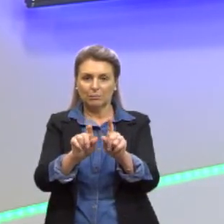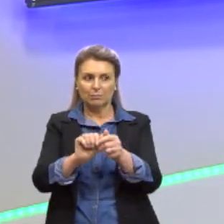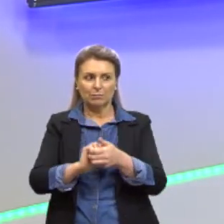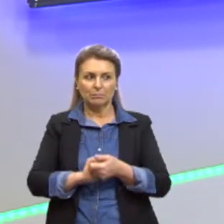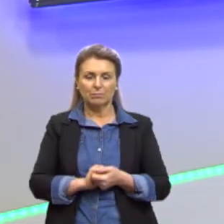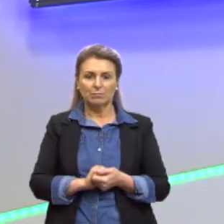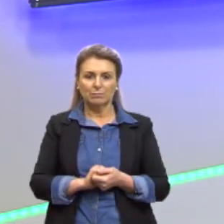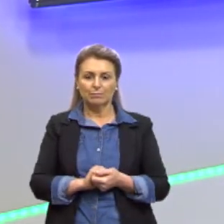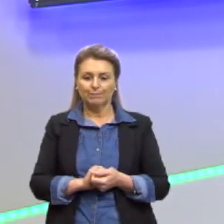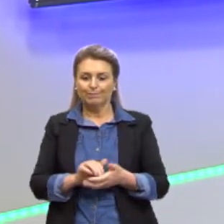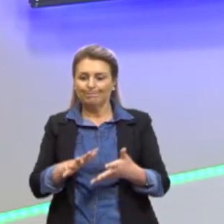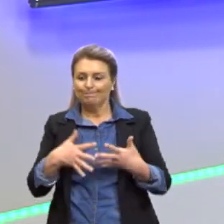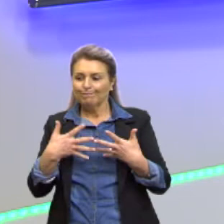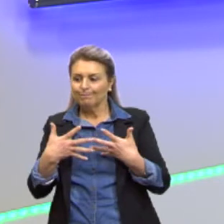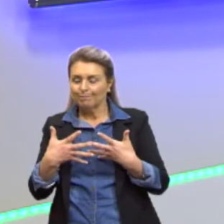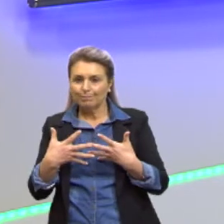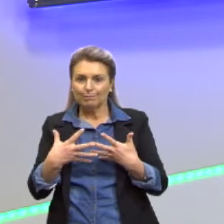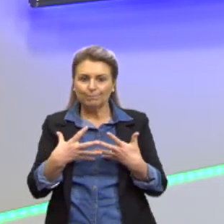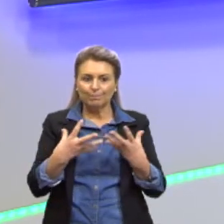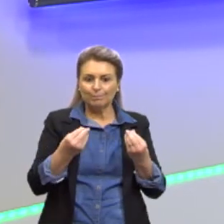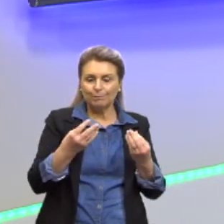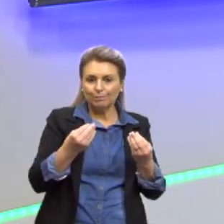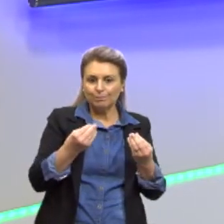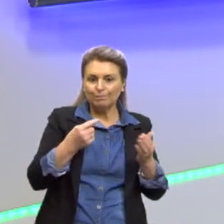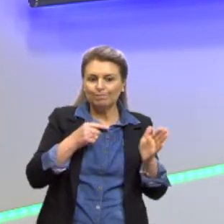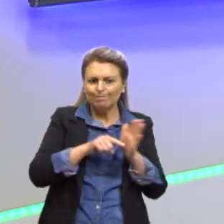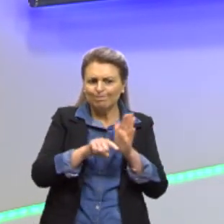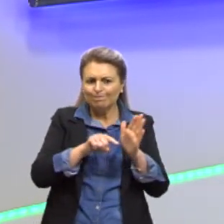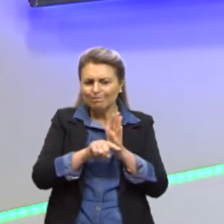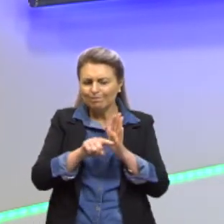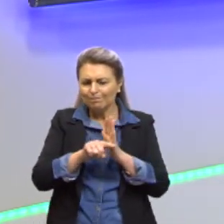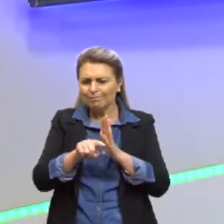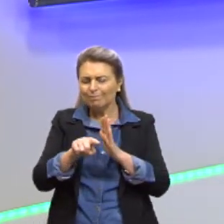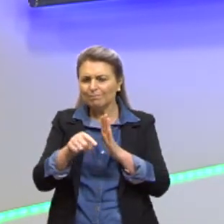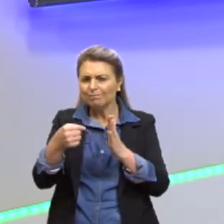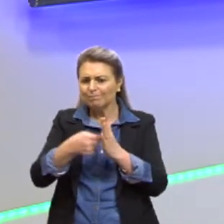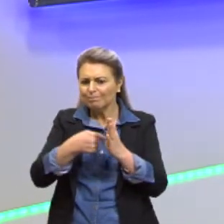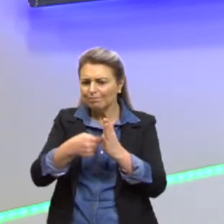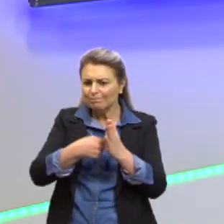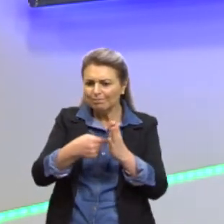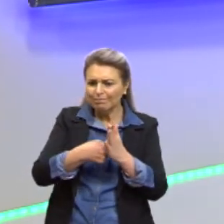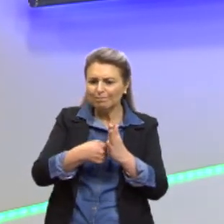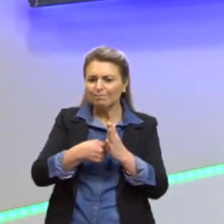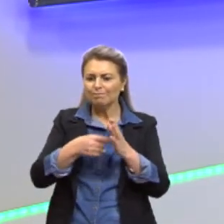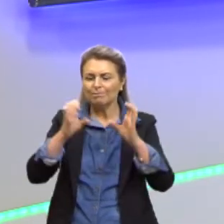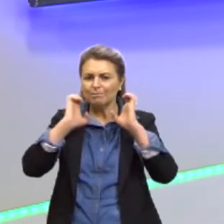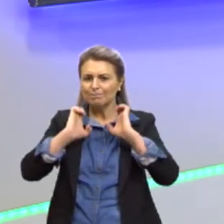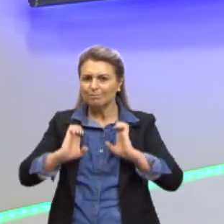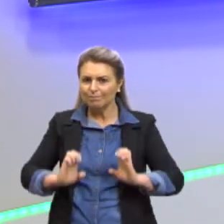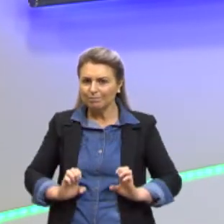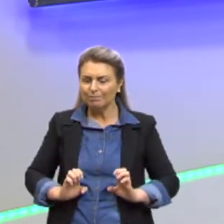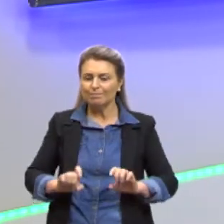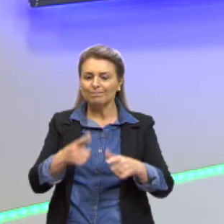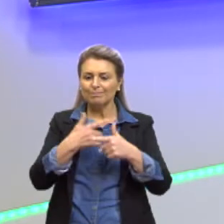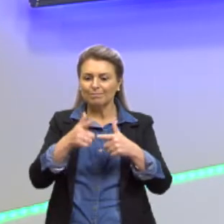Então, são muitas questões éticas e, inclusive, filosóficas neste assunto que